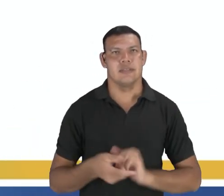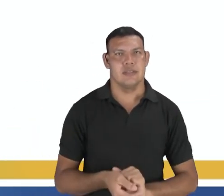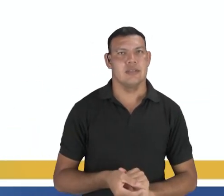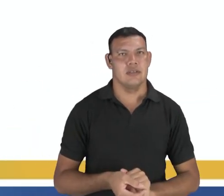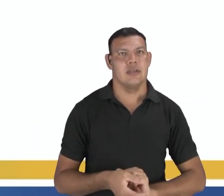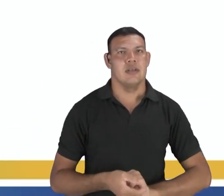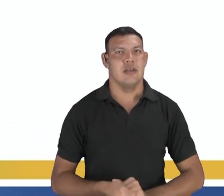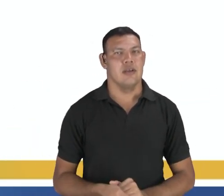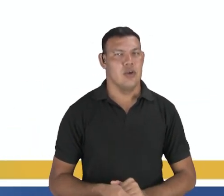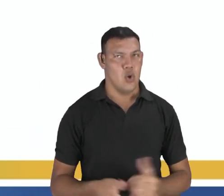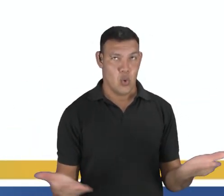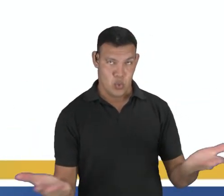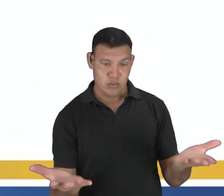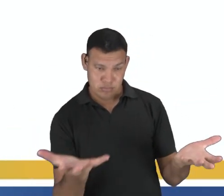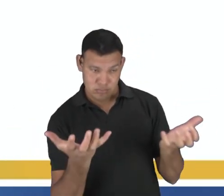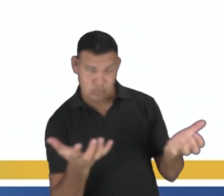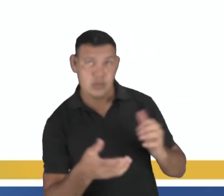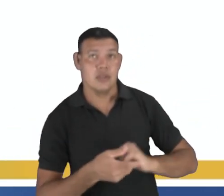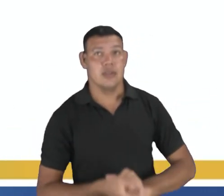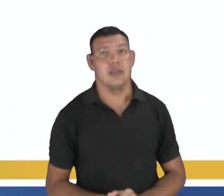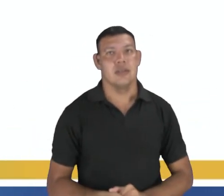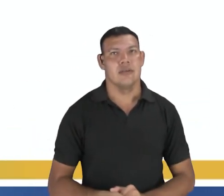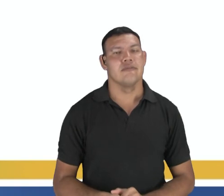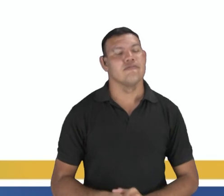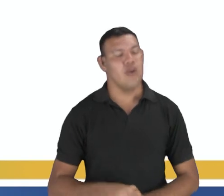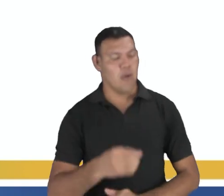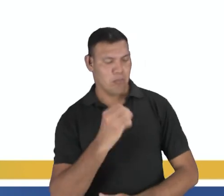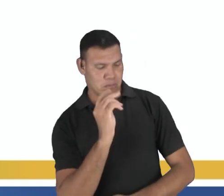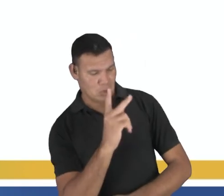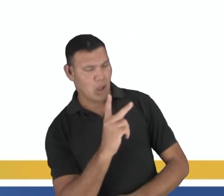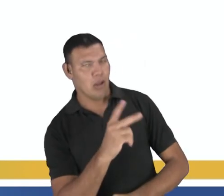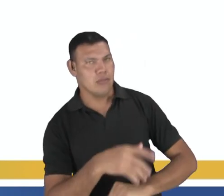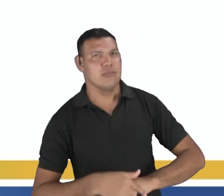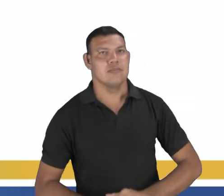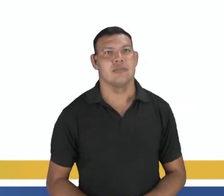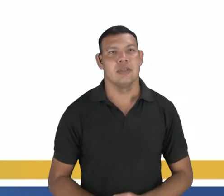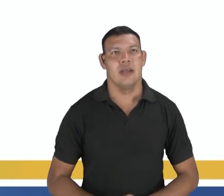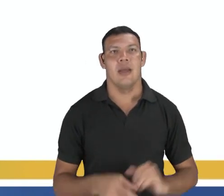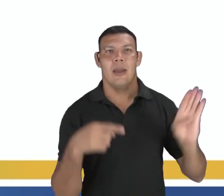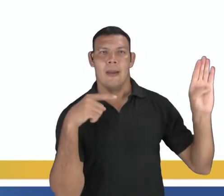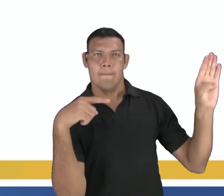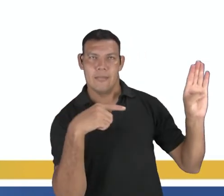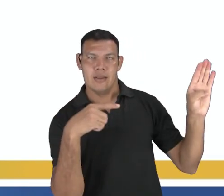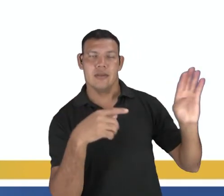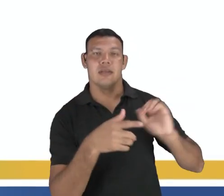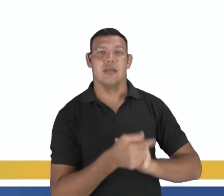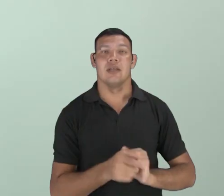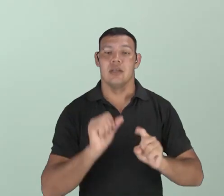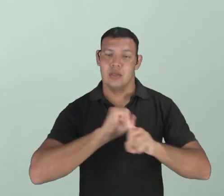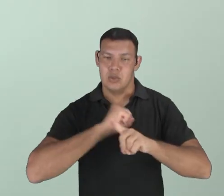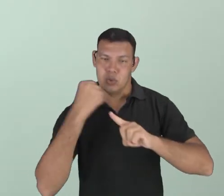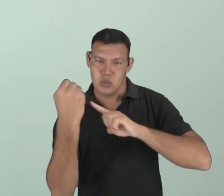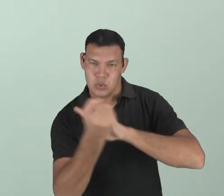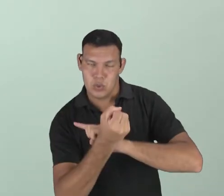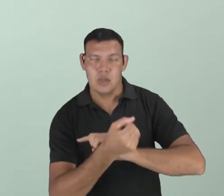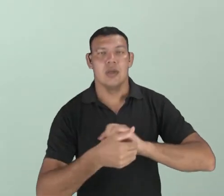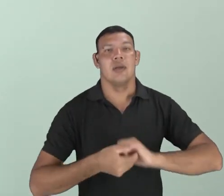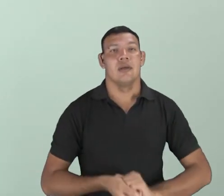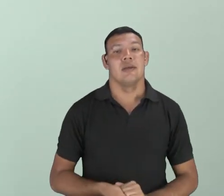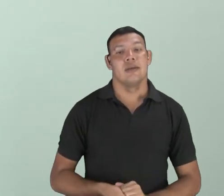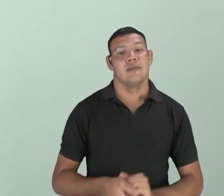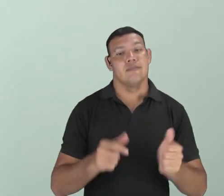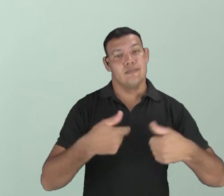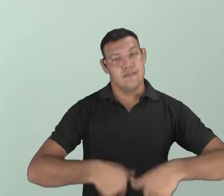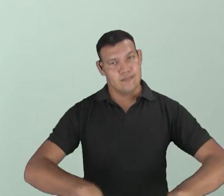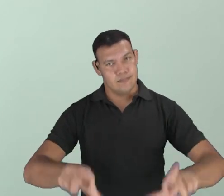desencana. Morou, velho? Qual é a variação que nós temos nessa alternativa? É a variação social. No mais,